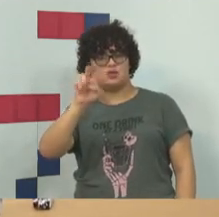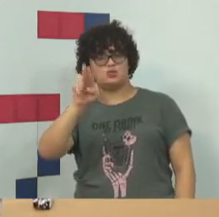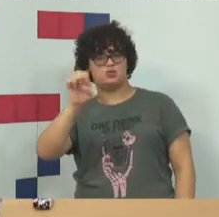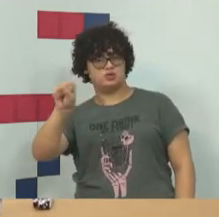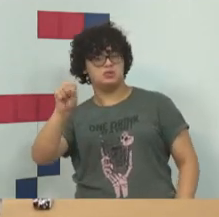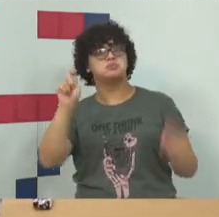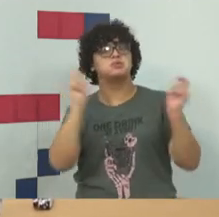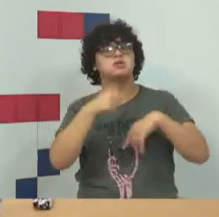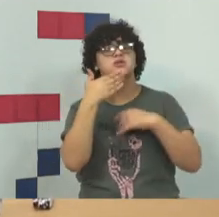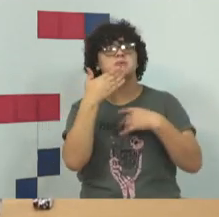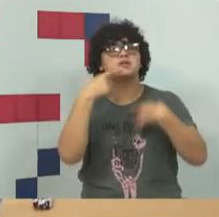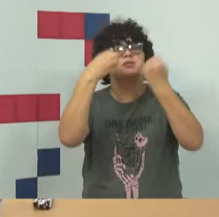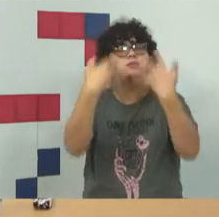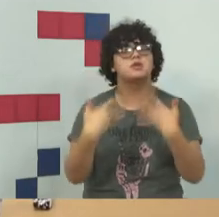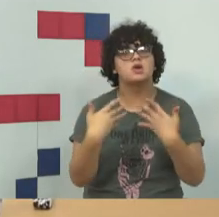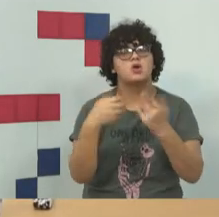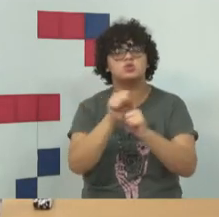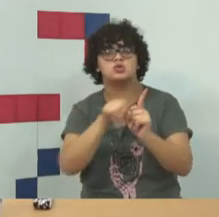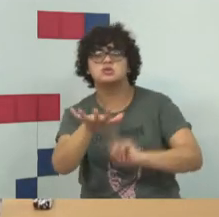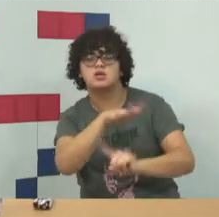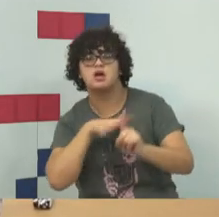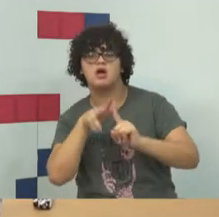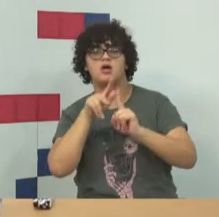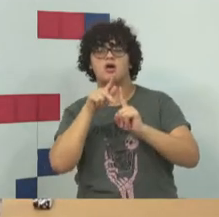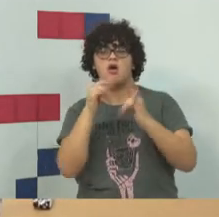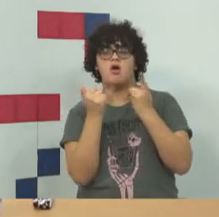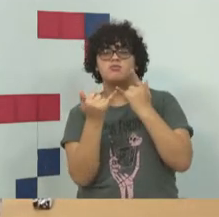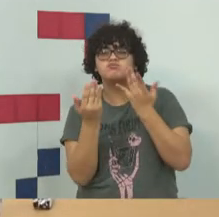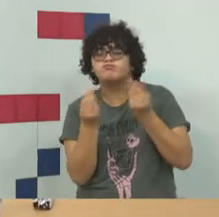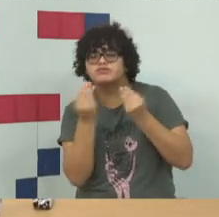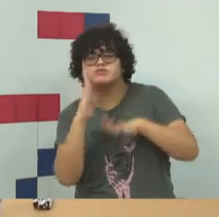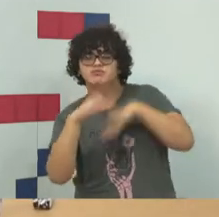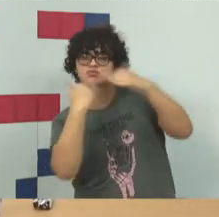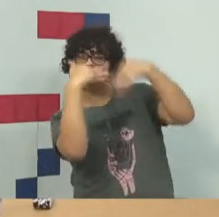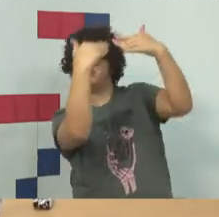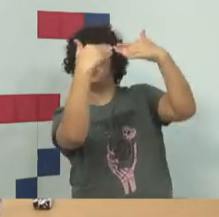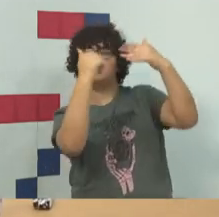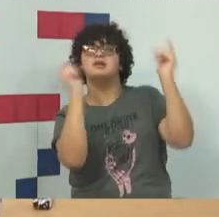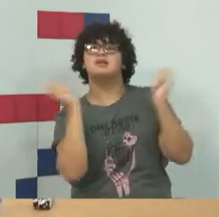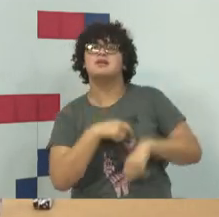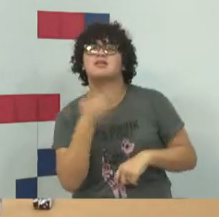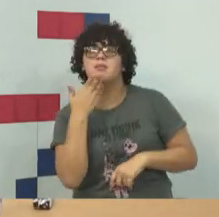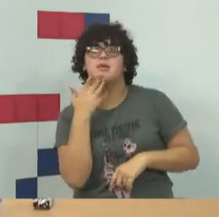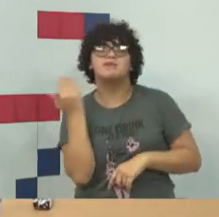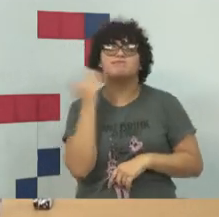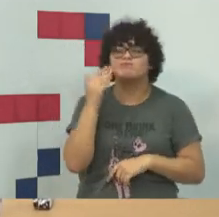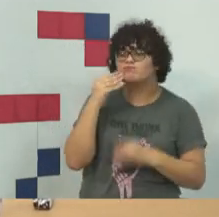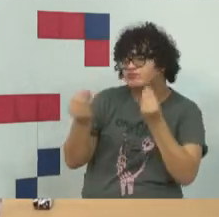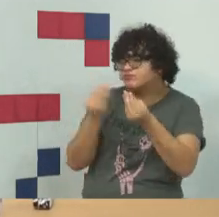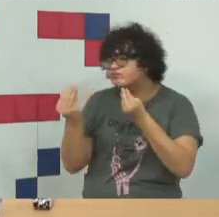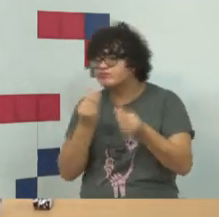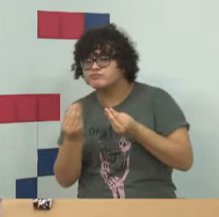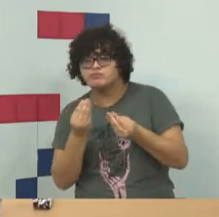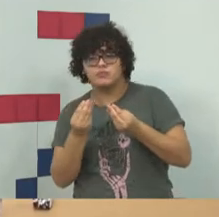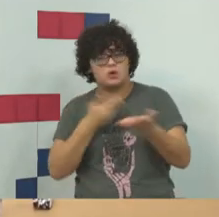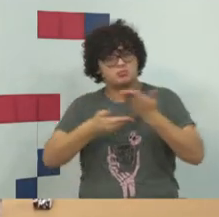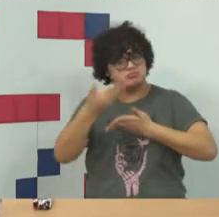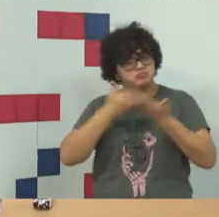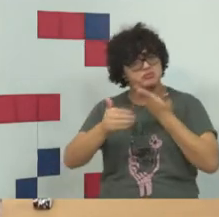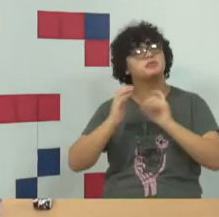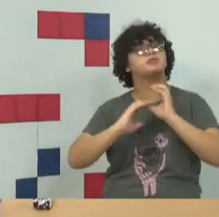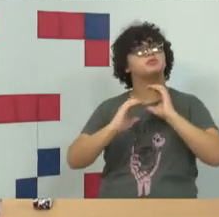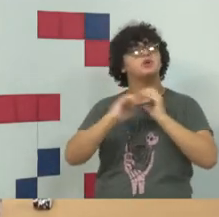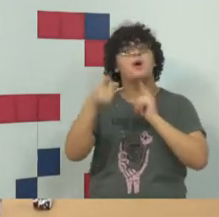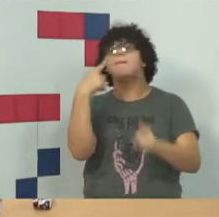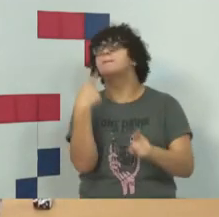da informação como sendo uma evolução da nossa lógica sociológica. Por quê? Porque o